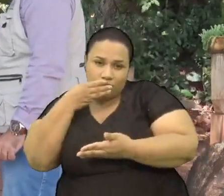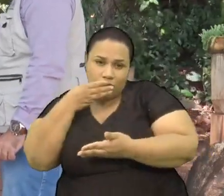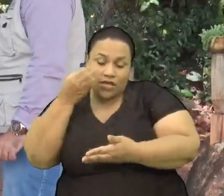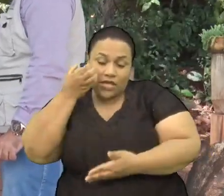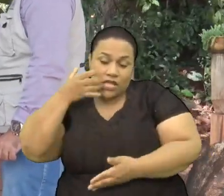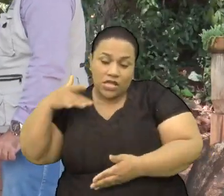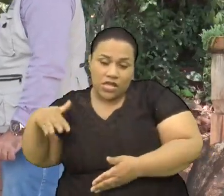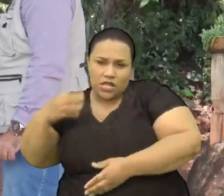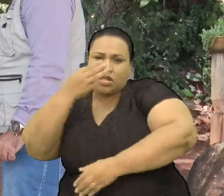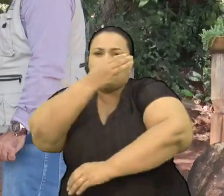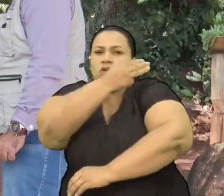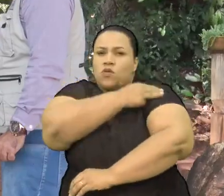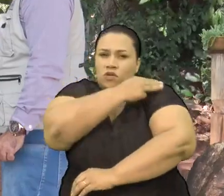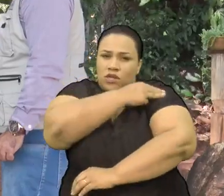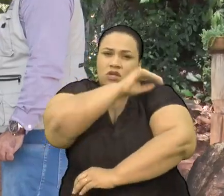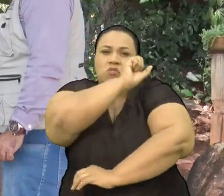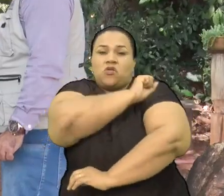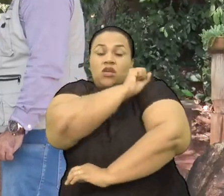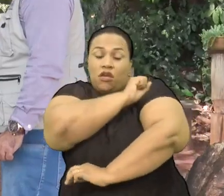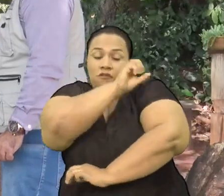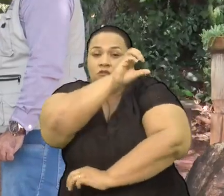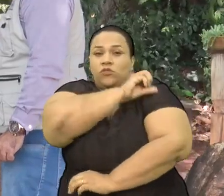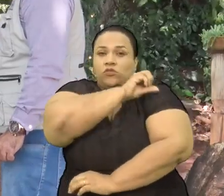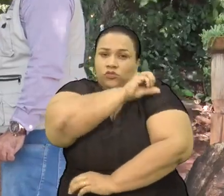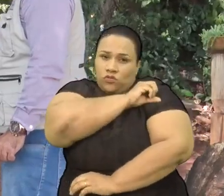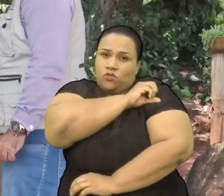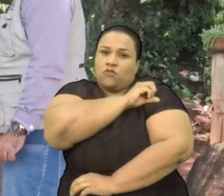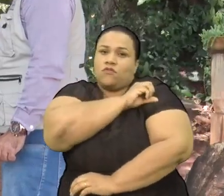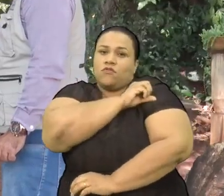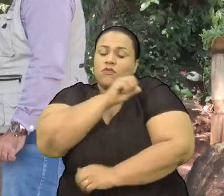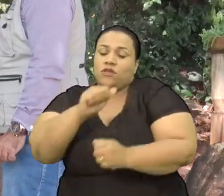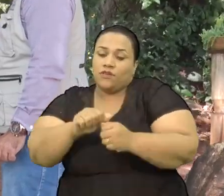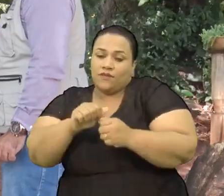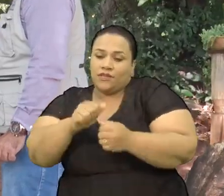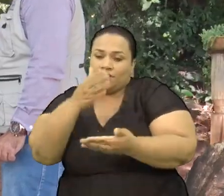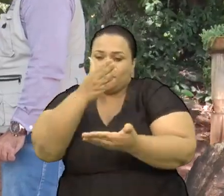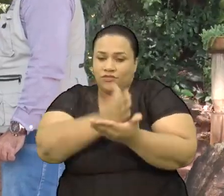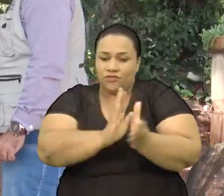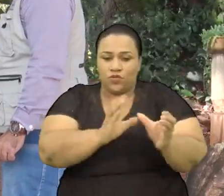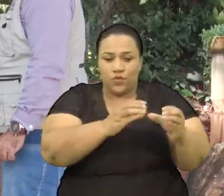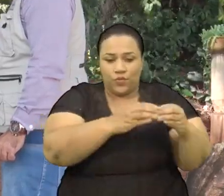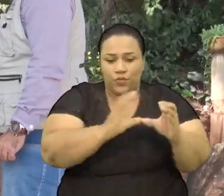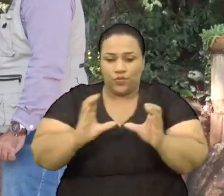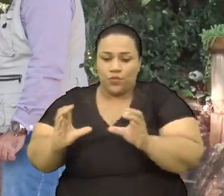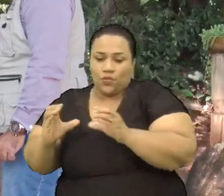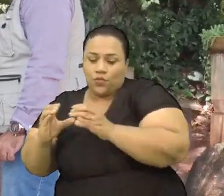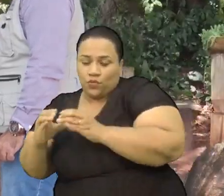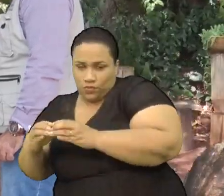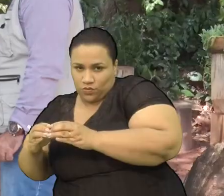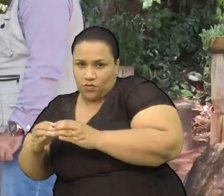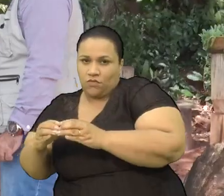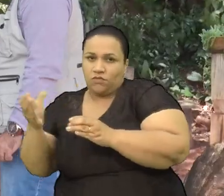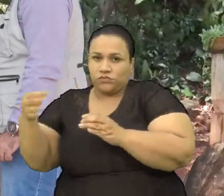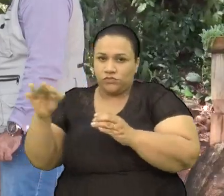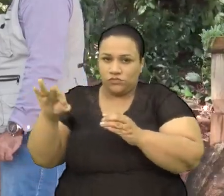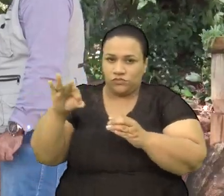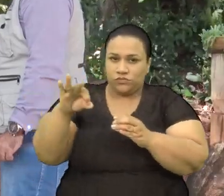Desde o terceiro ano Ao oitavo E nono ano Fazem essa divisão Saboreia o mel